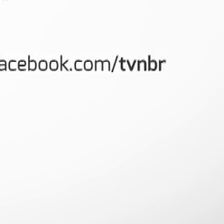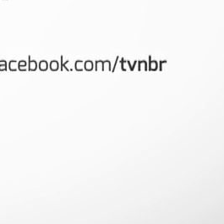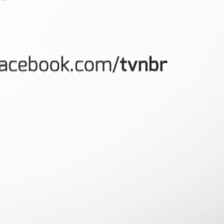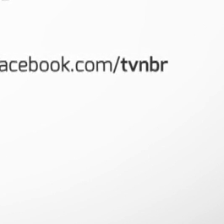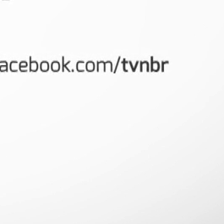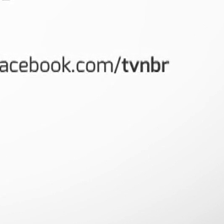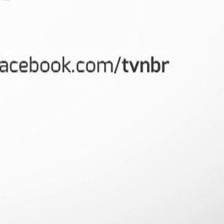Saiba